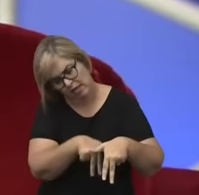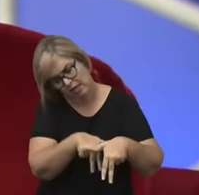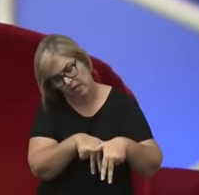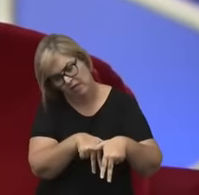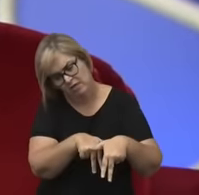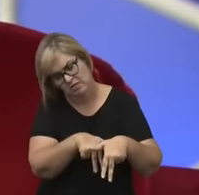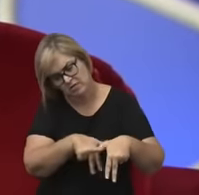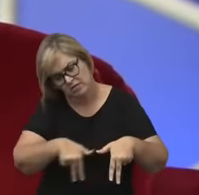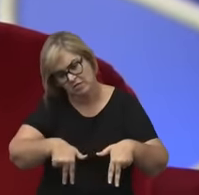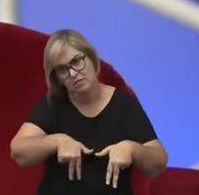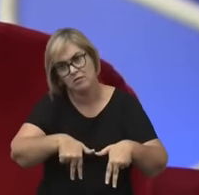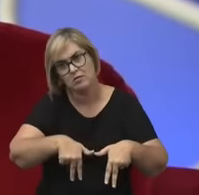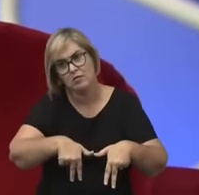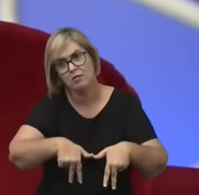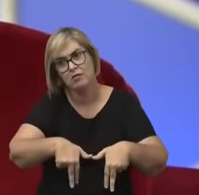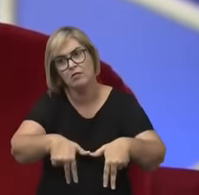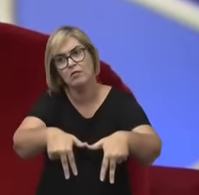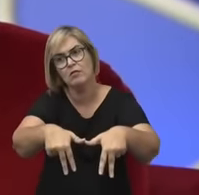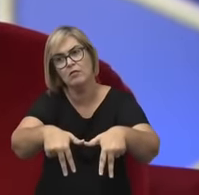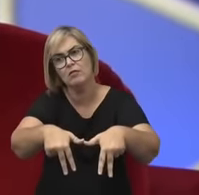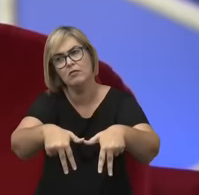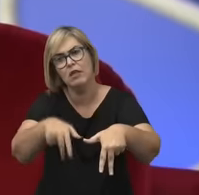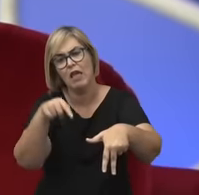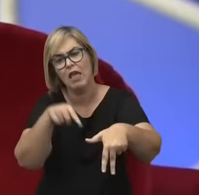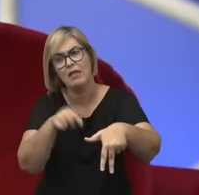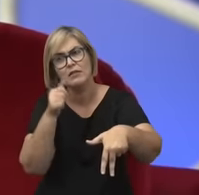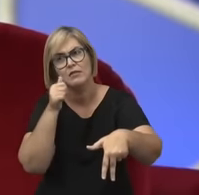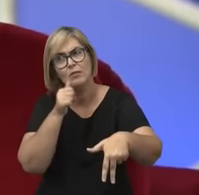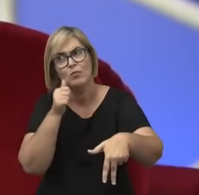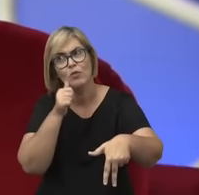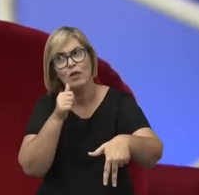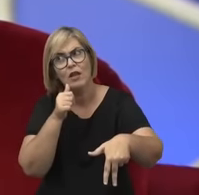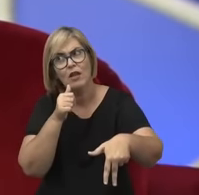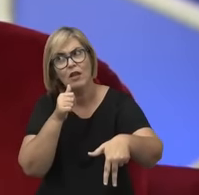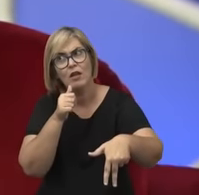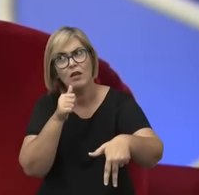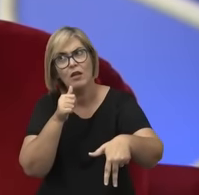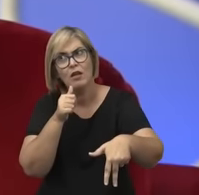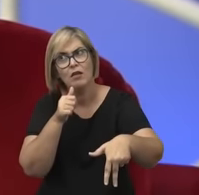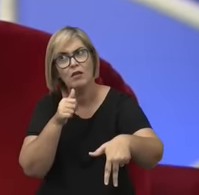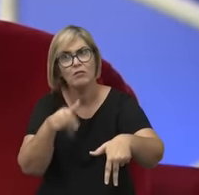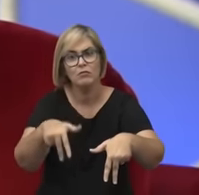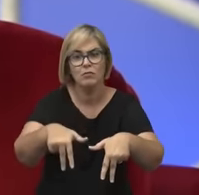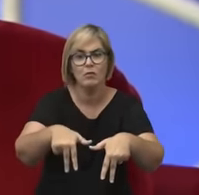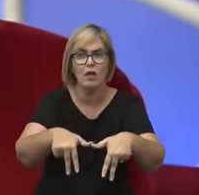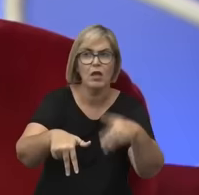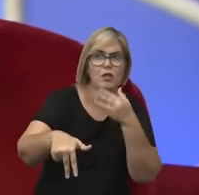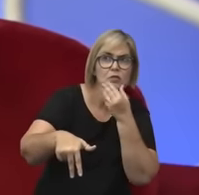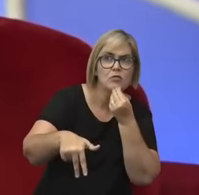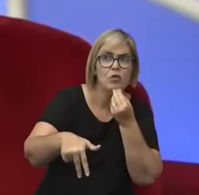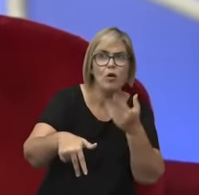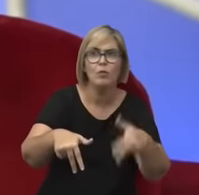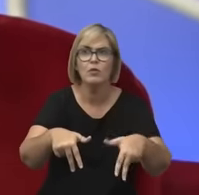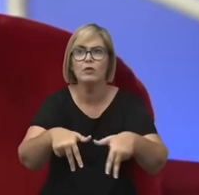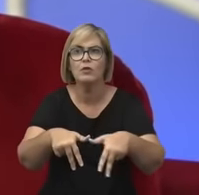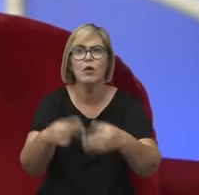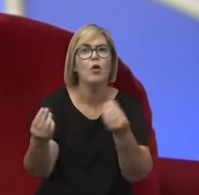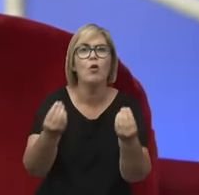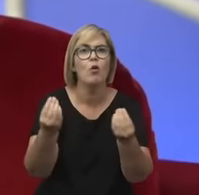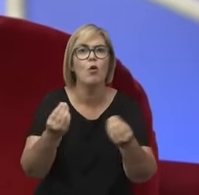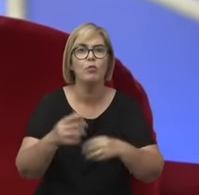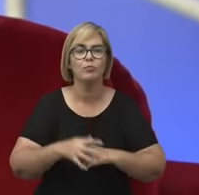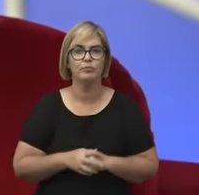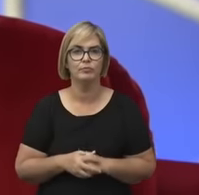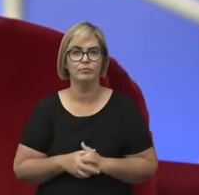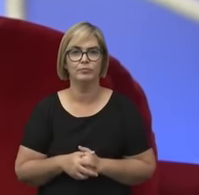Essa mulher também é uma grande mulher e esse homem é um grande homem e quem é essa mulher ao lado de um grande homem ainda que ao lado?